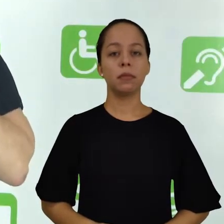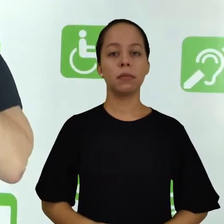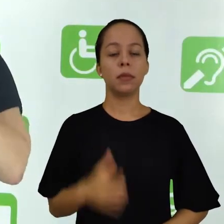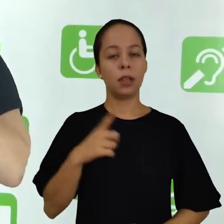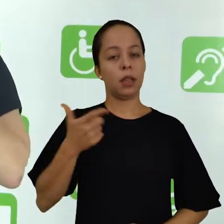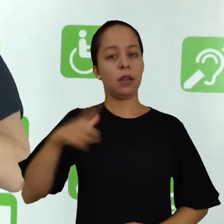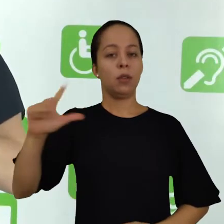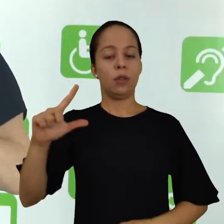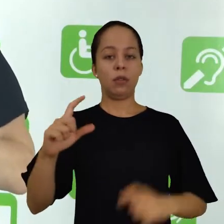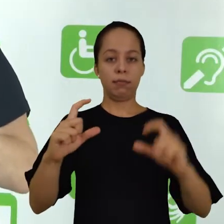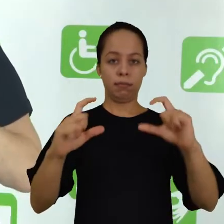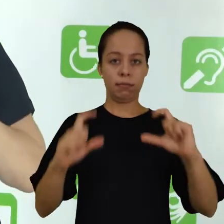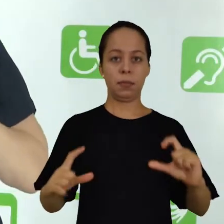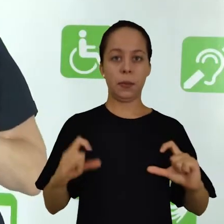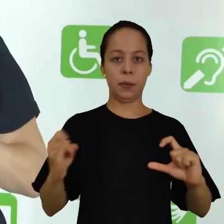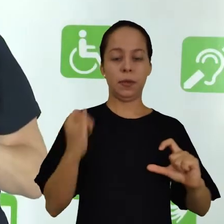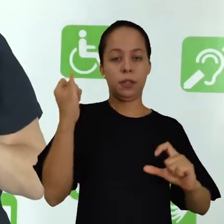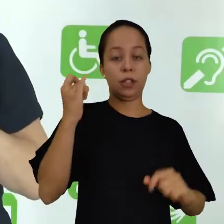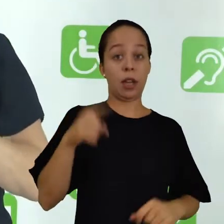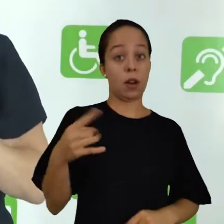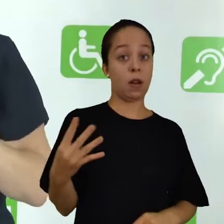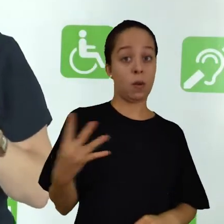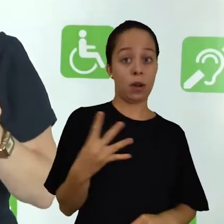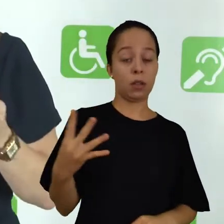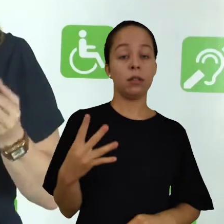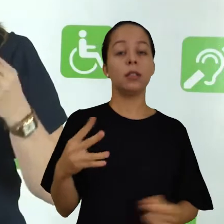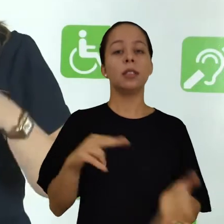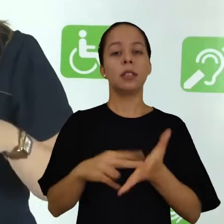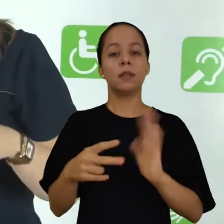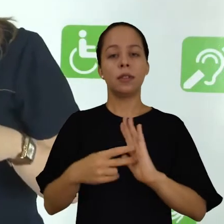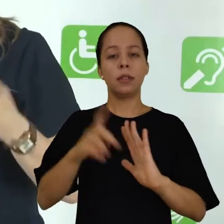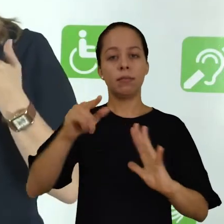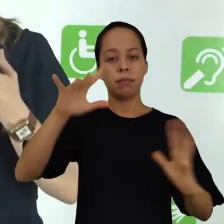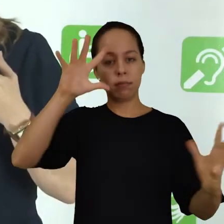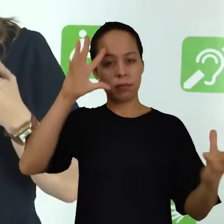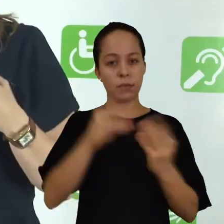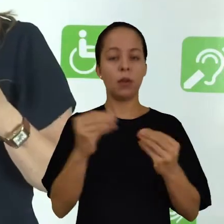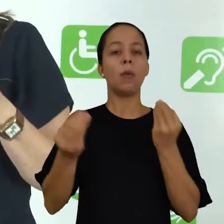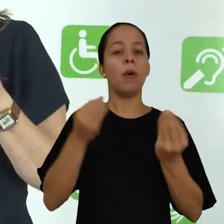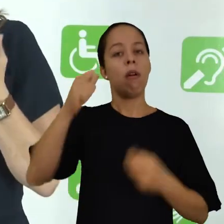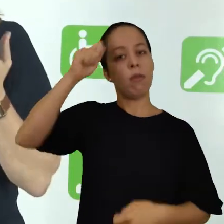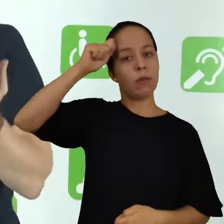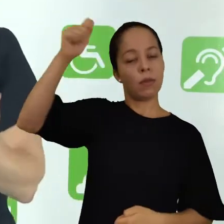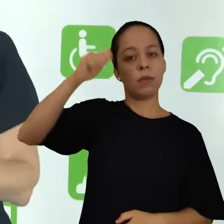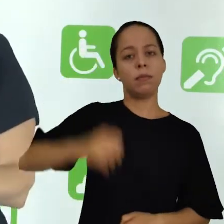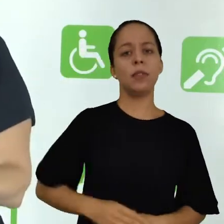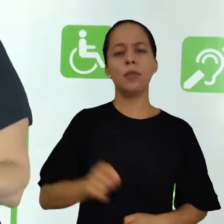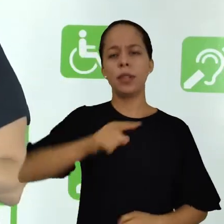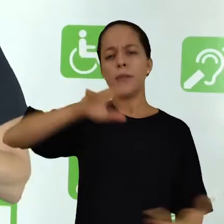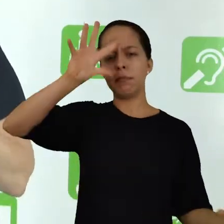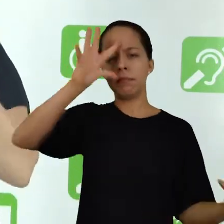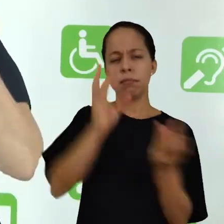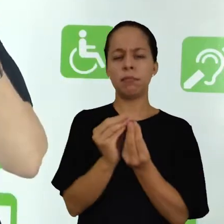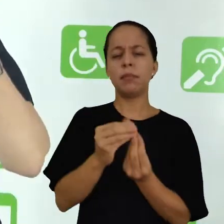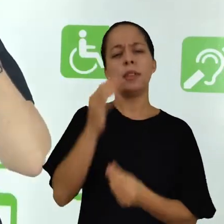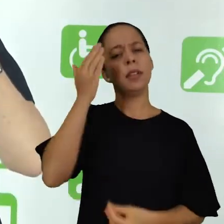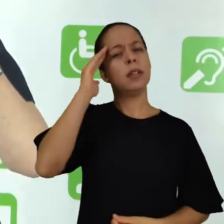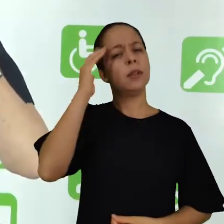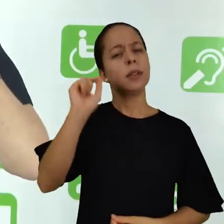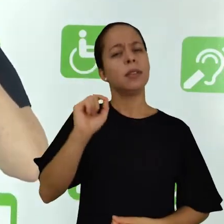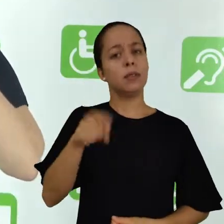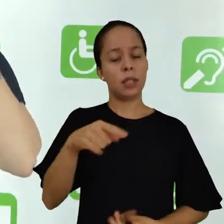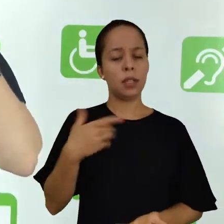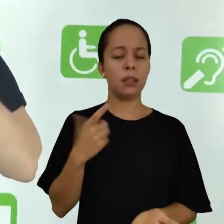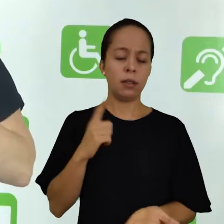Outro tópico importante, o quarto tópico, são conclusões da autoria. Quais as conclusões que você chegou ao